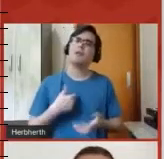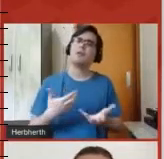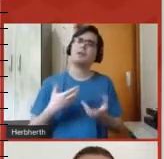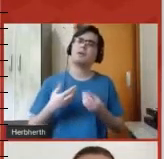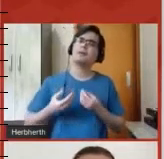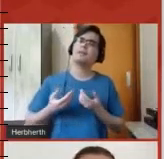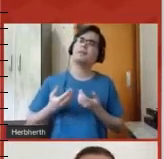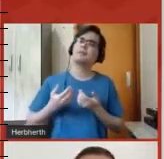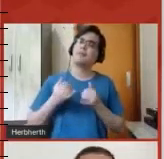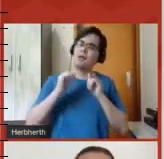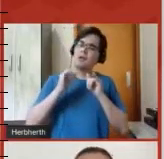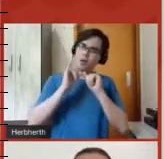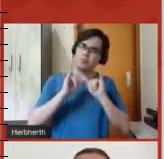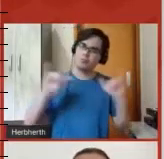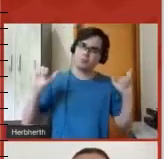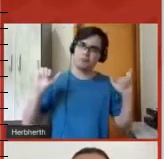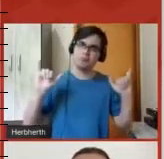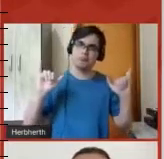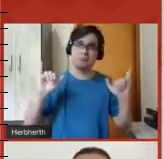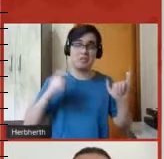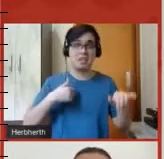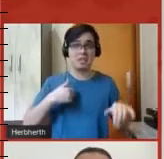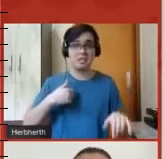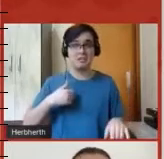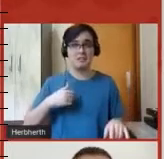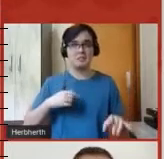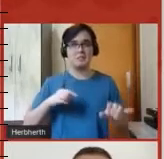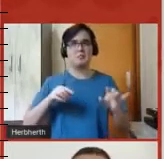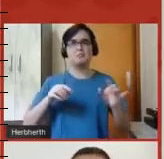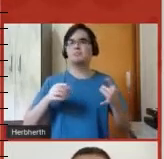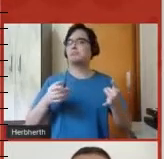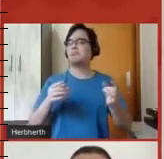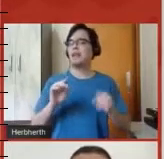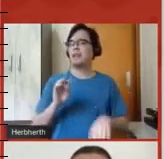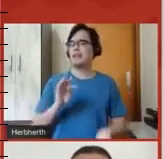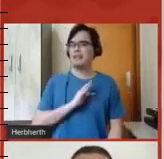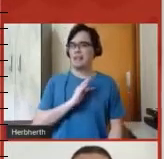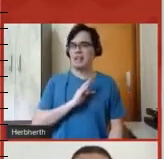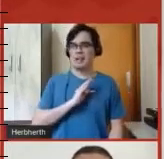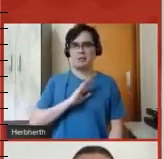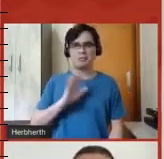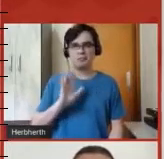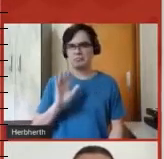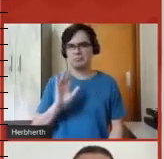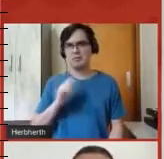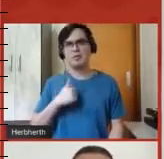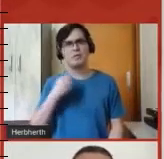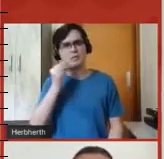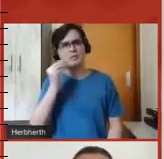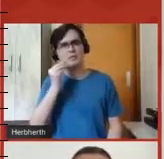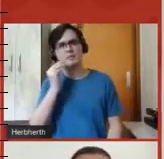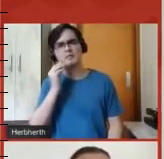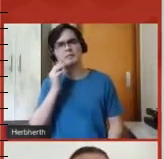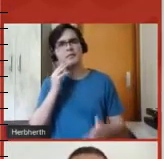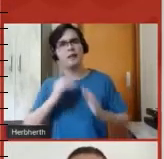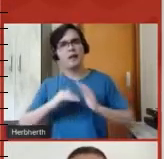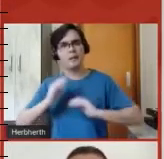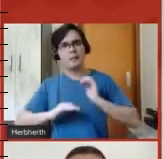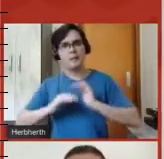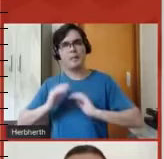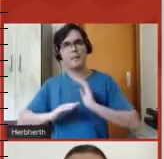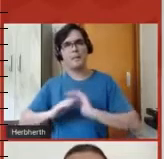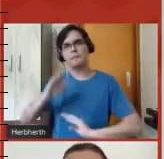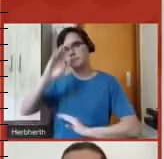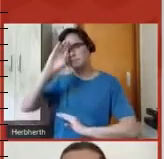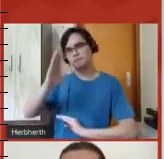não serei muito técnico na minha apresentação, de fato, eu vou conduzir a coisa da maneira mais prática possível e,